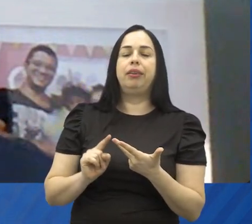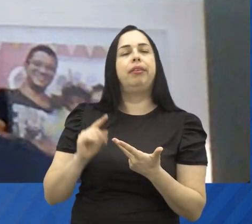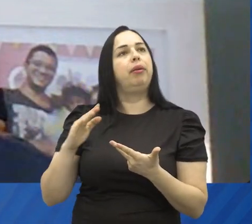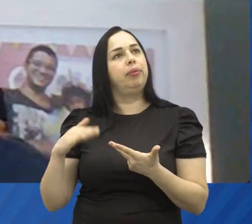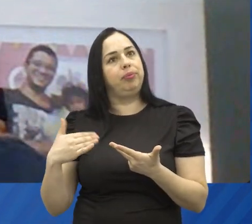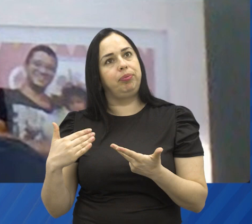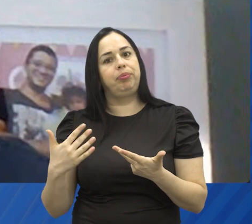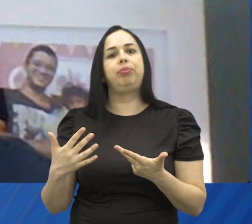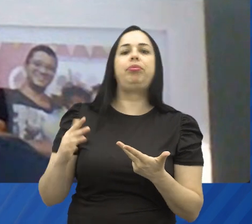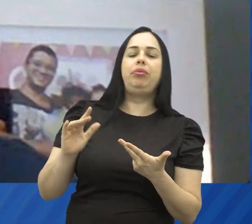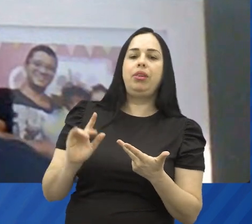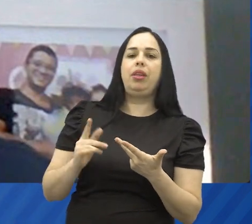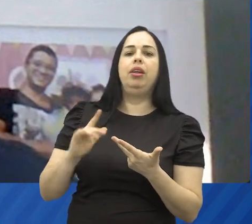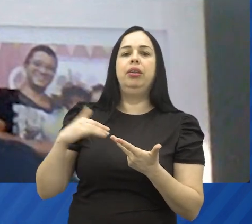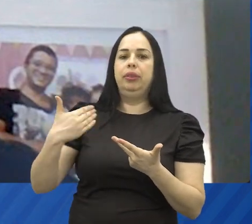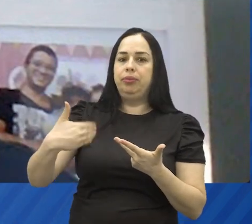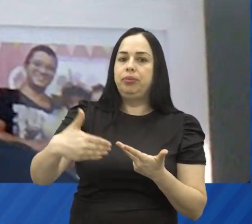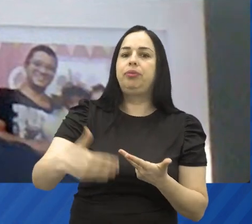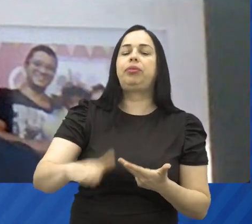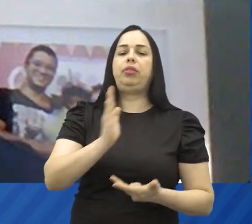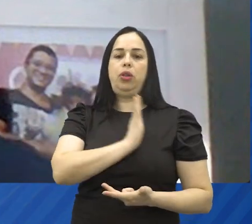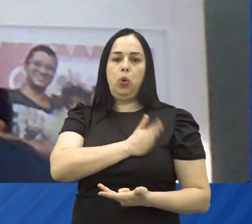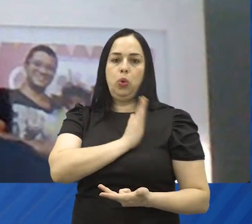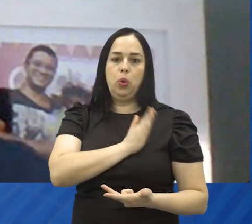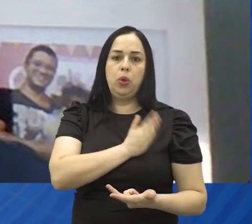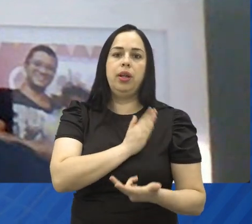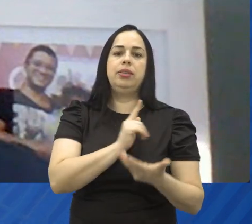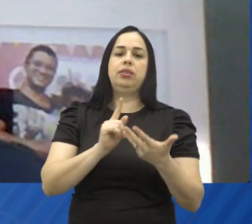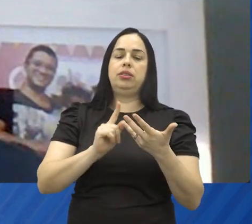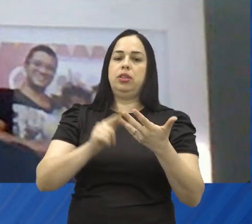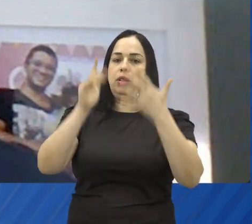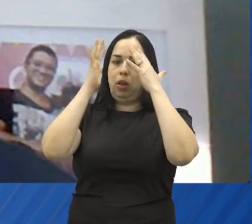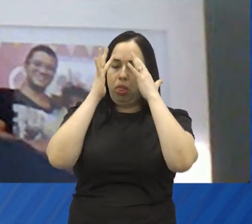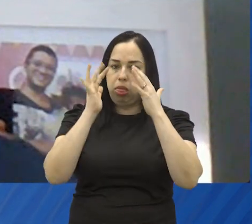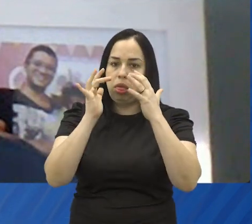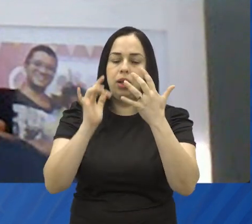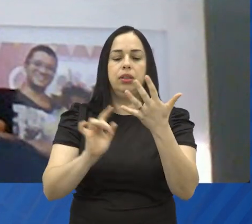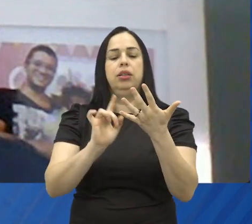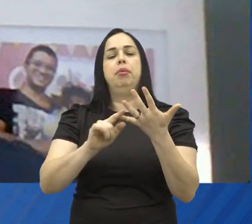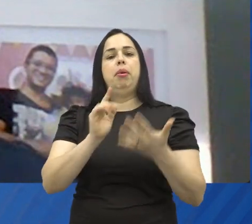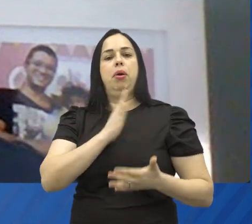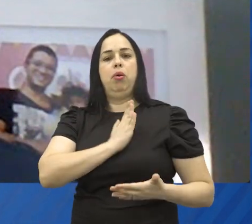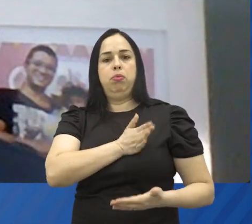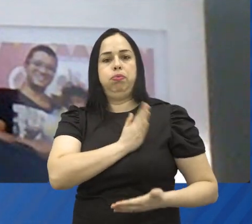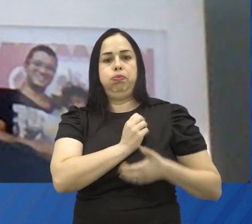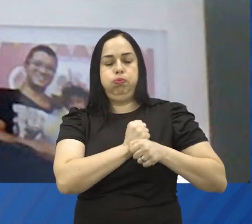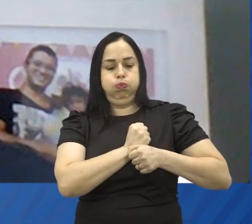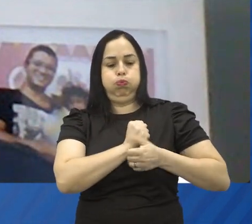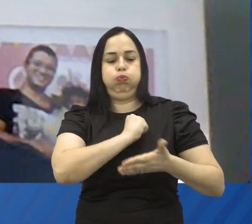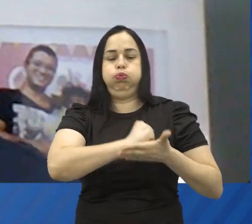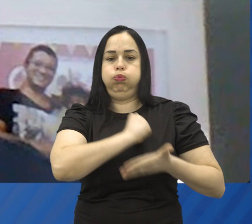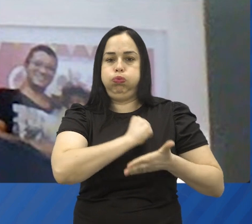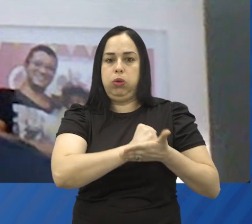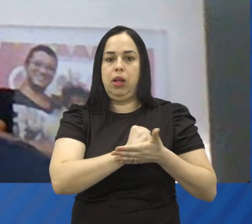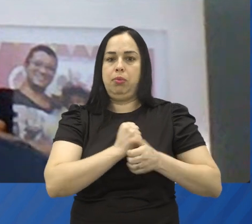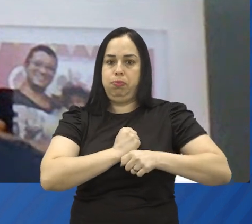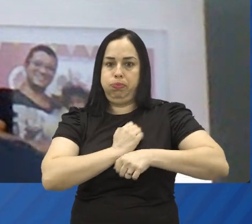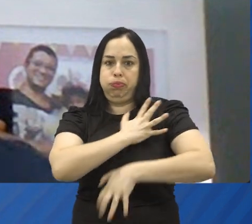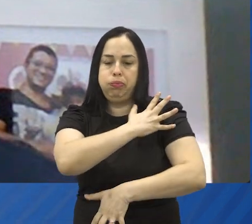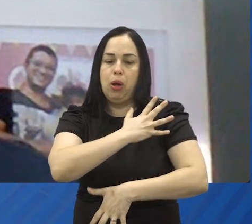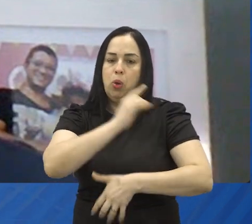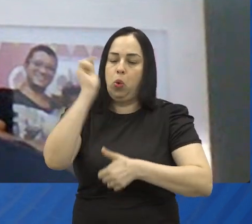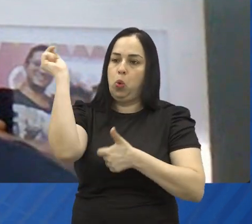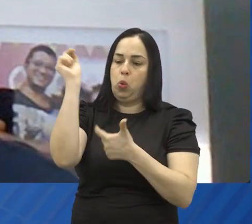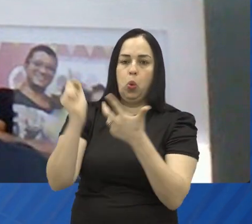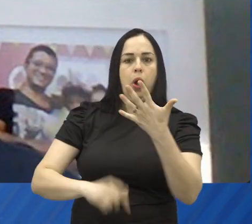e isso provocando aí as doenças cerebrovasculares, as doenças coronarianas ou as doenças cardiovasculares, as doenças